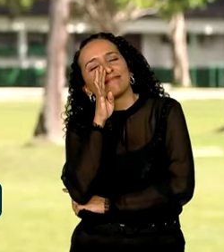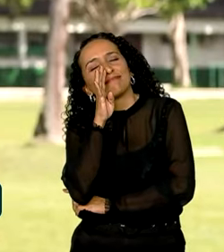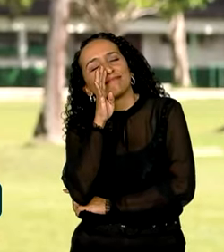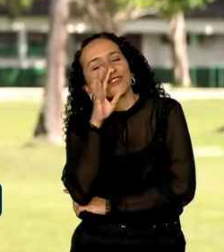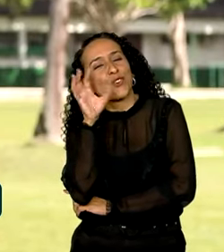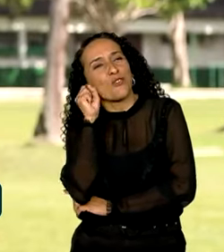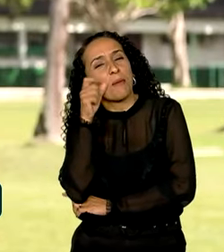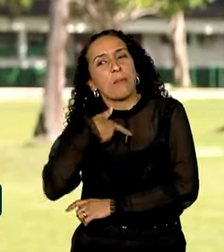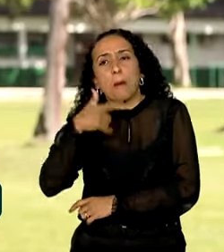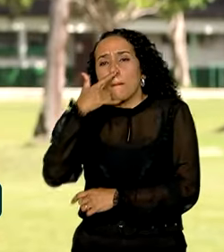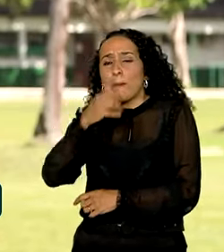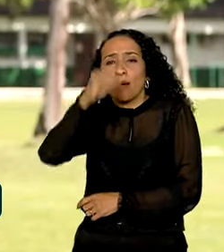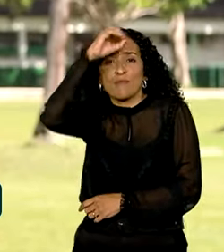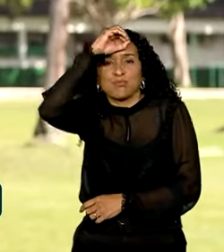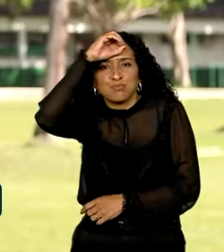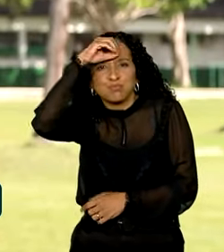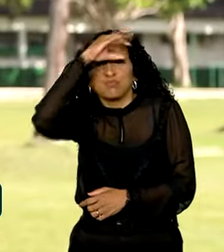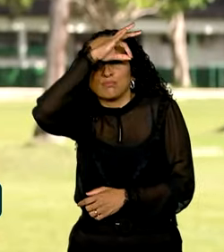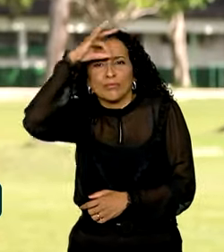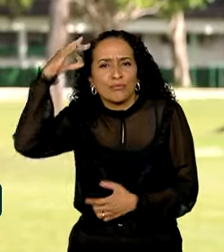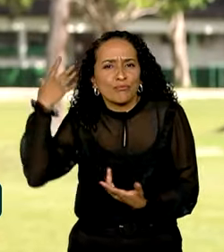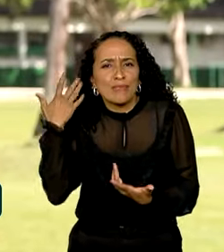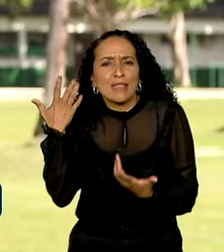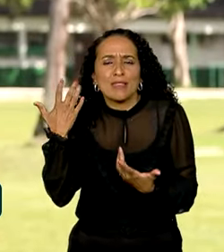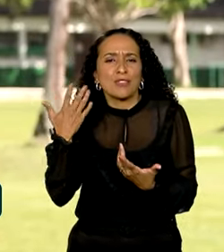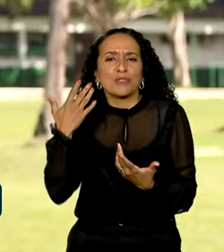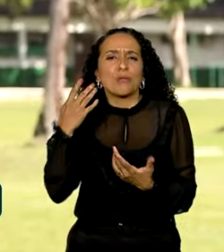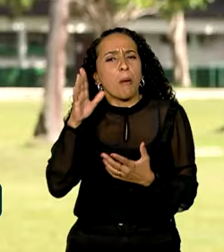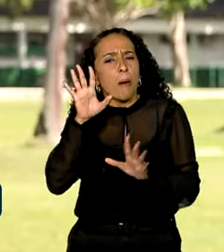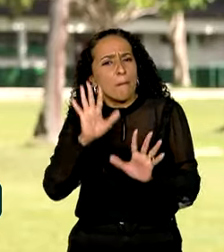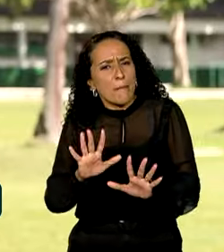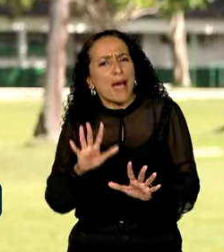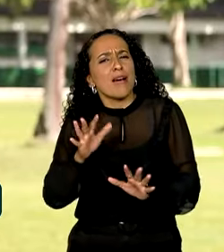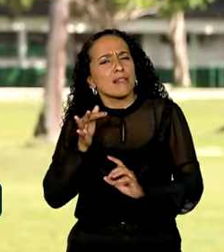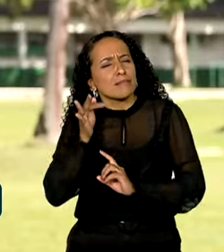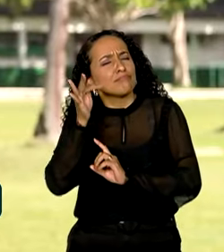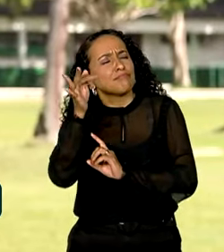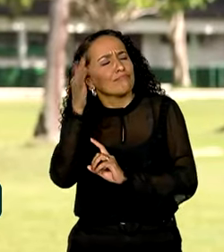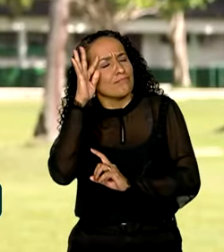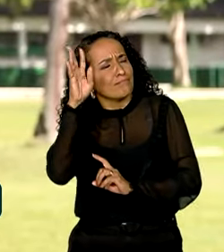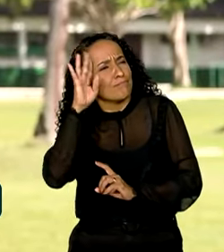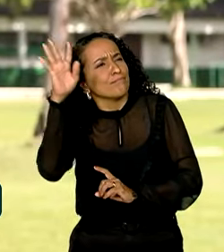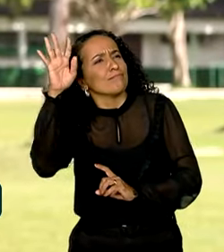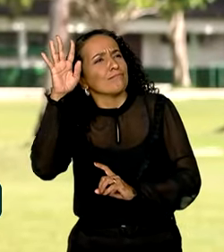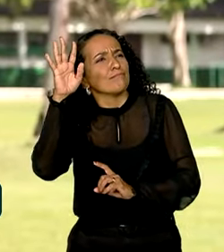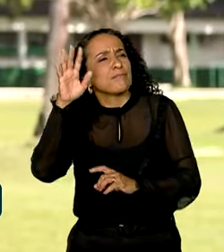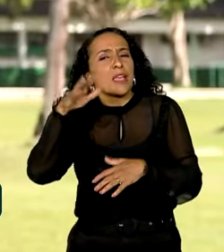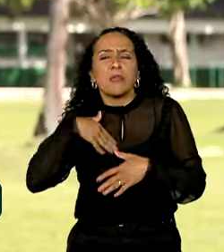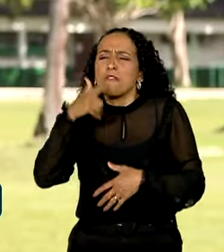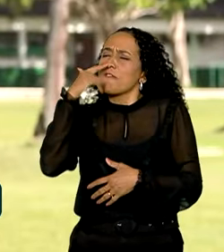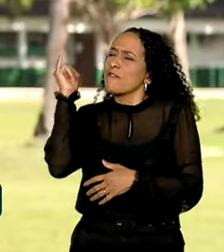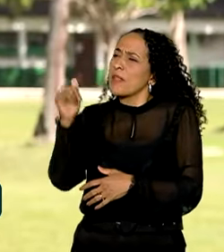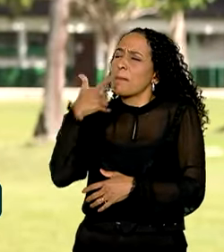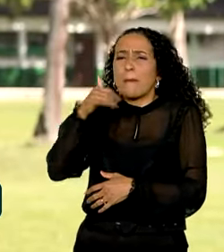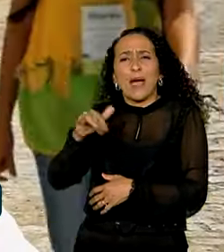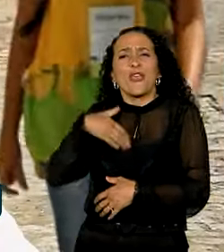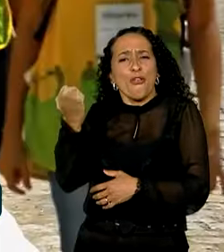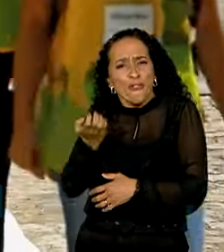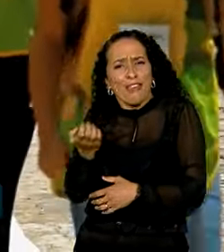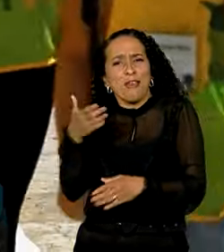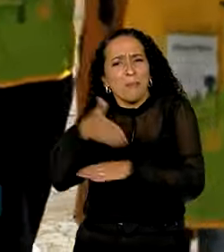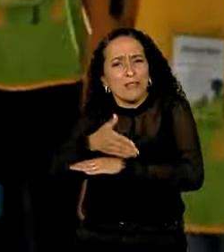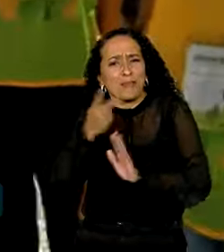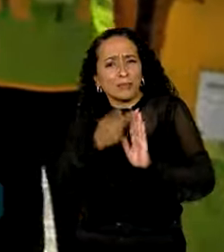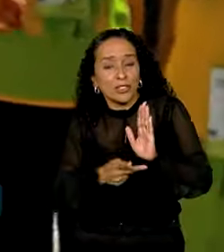Meu pai, um cara analfabeto, mas com um olhar muito adiantado na vida. Eu disse, pai, eu quero ser rondonista.